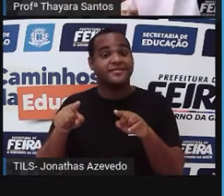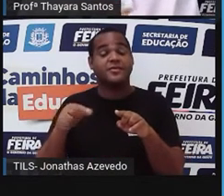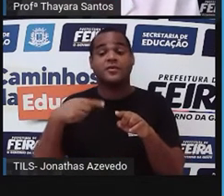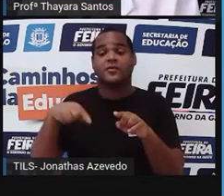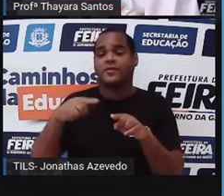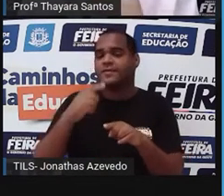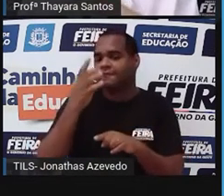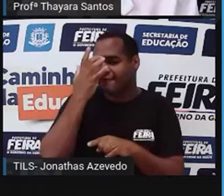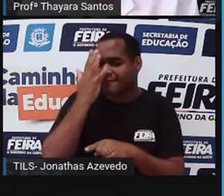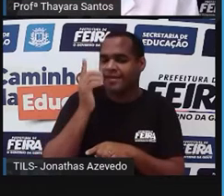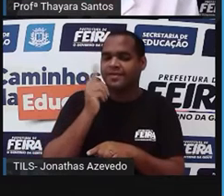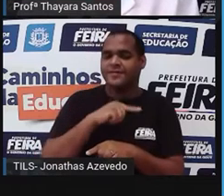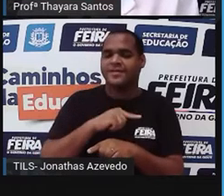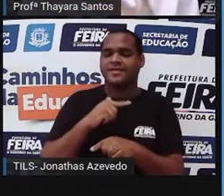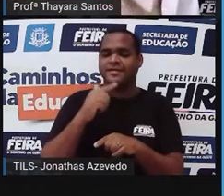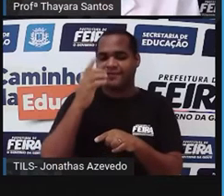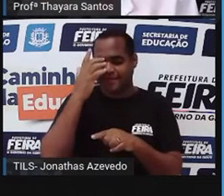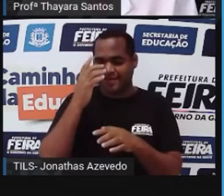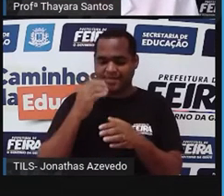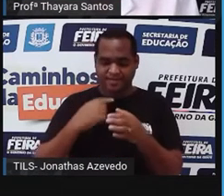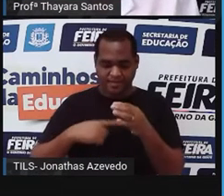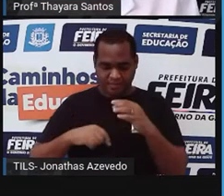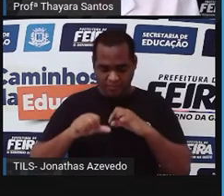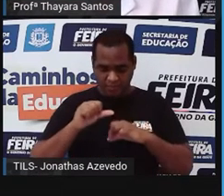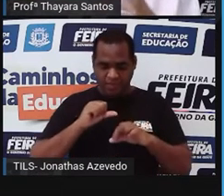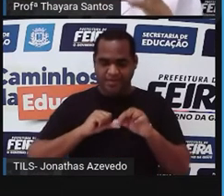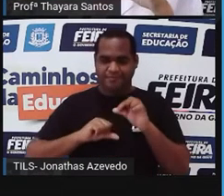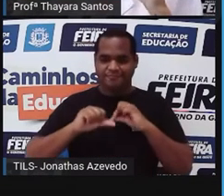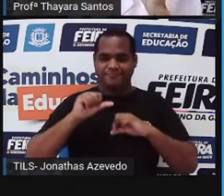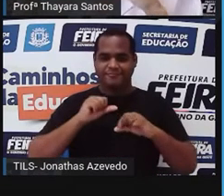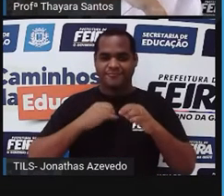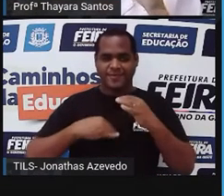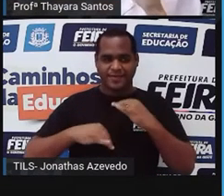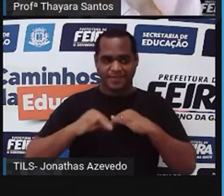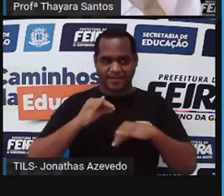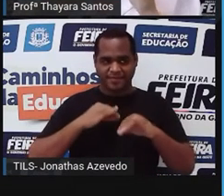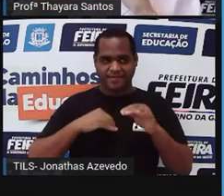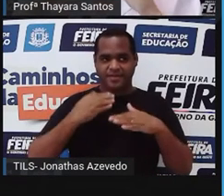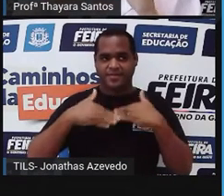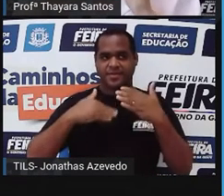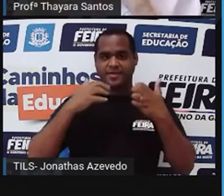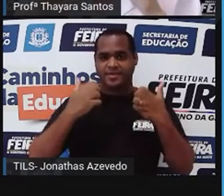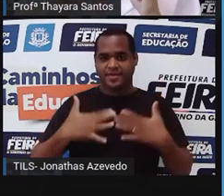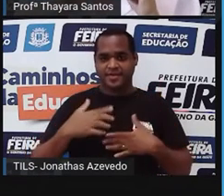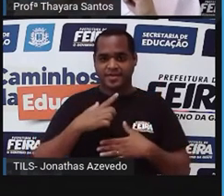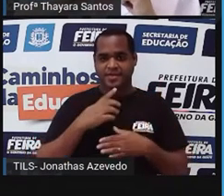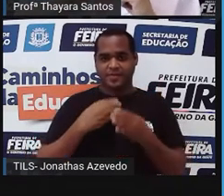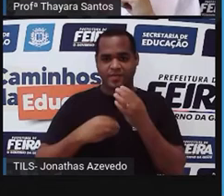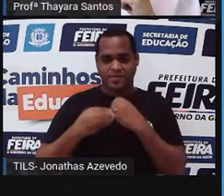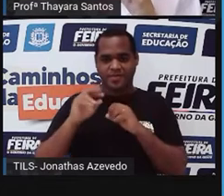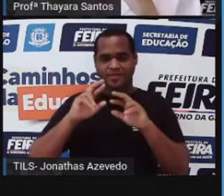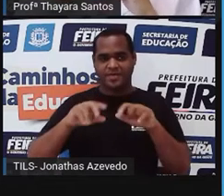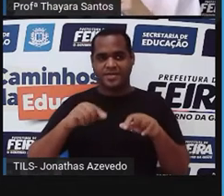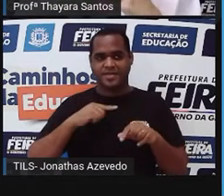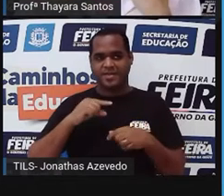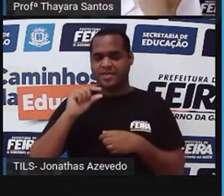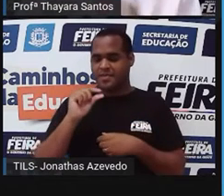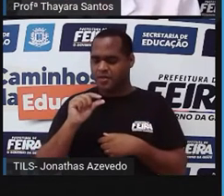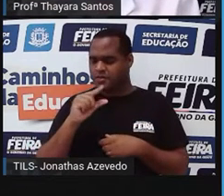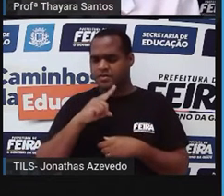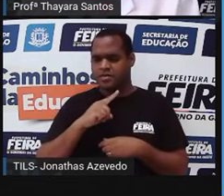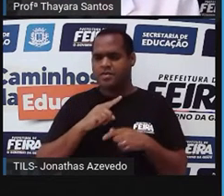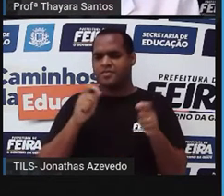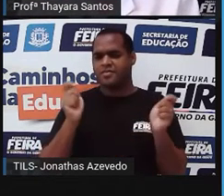facilitar a digestão química que vai acontecer depois. Então, a gente está quebrando esse alimento em partículas menores para